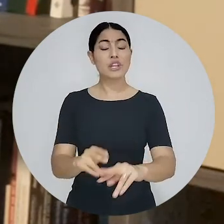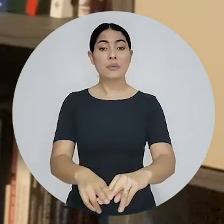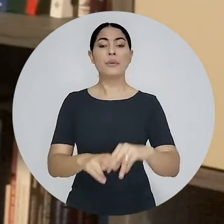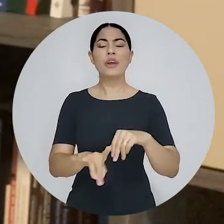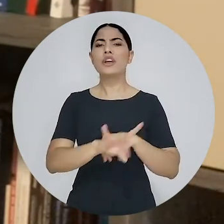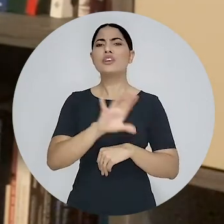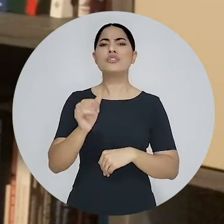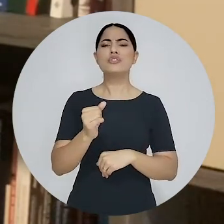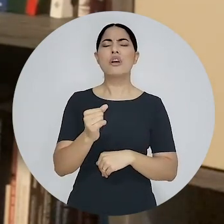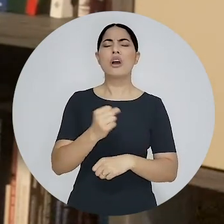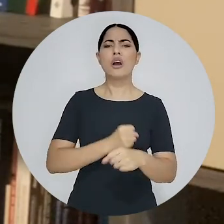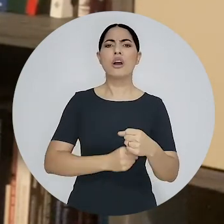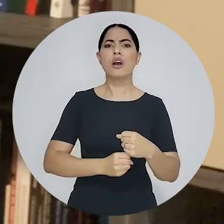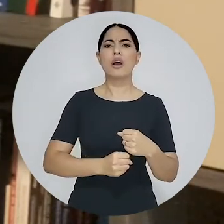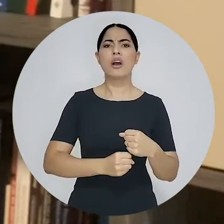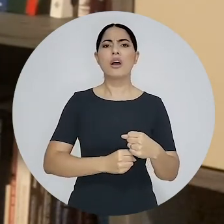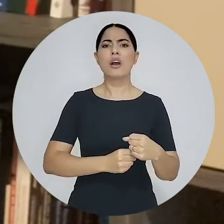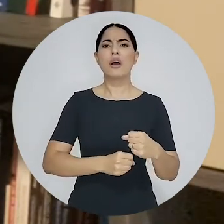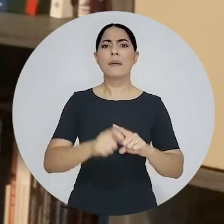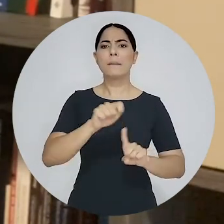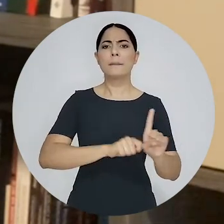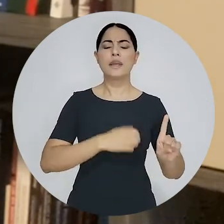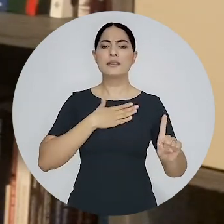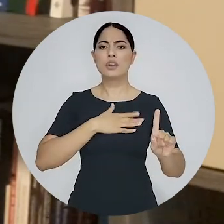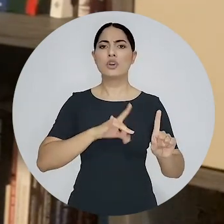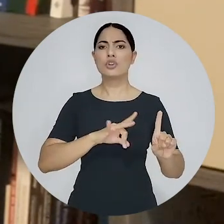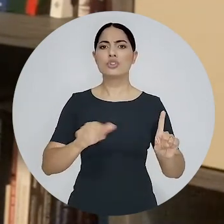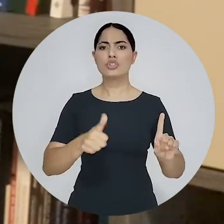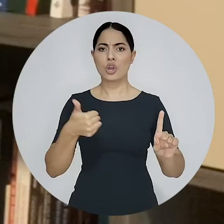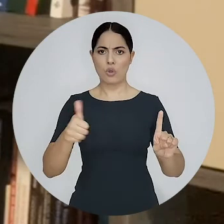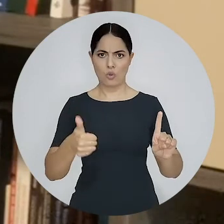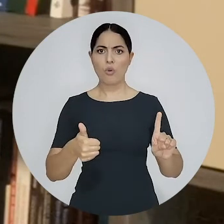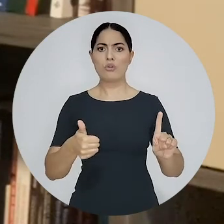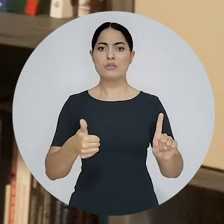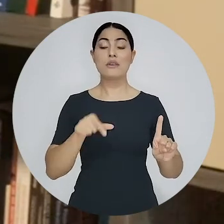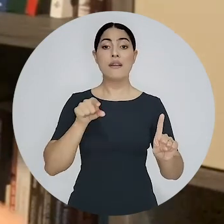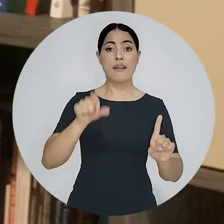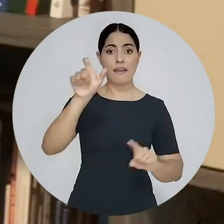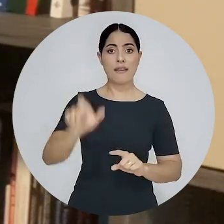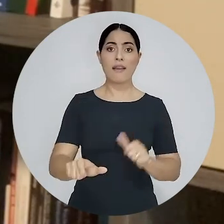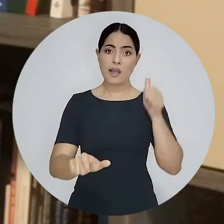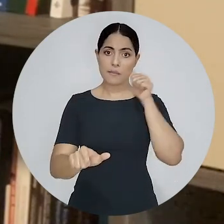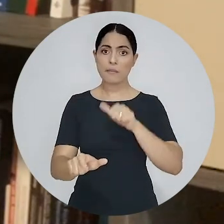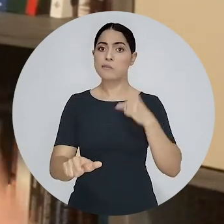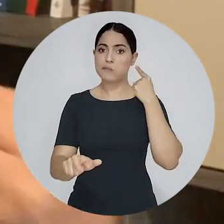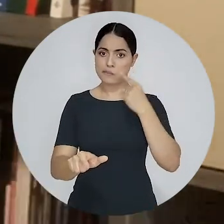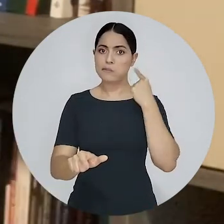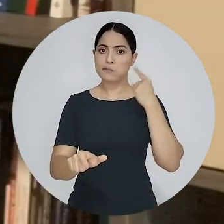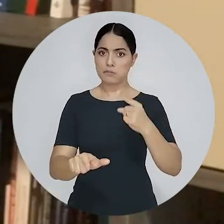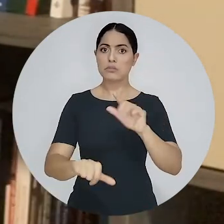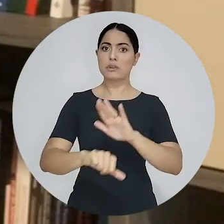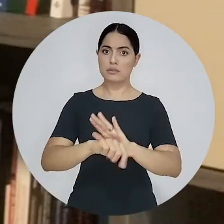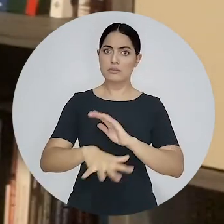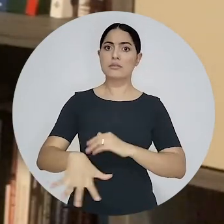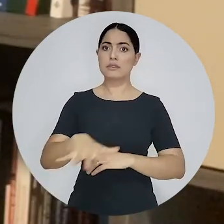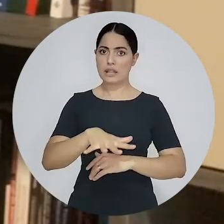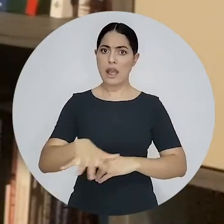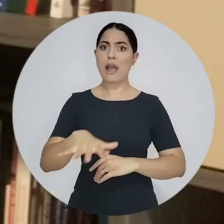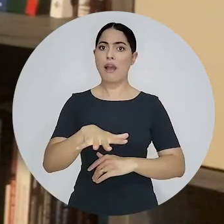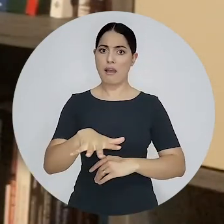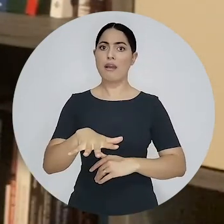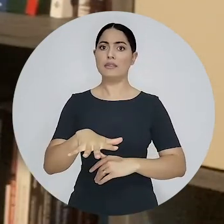dia 11 de agosto, foi feito o desagravo de uma advogada criminalista sertaneja,